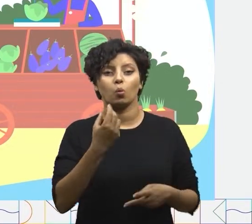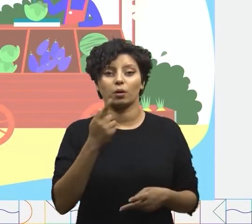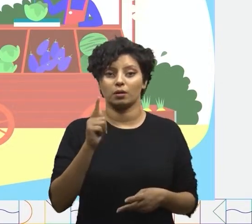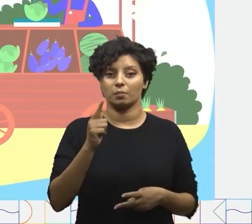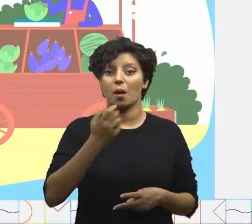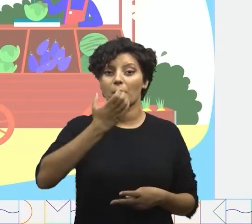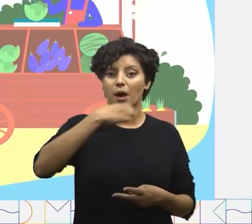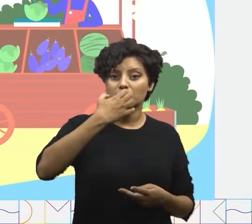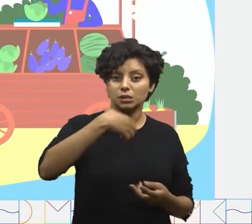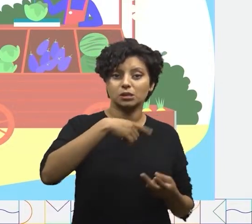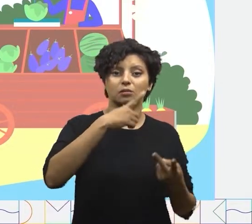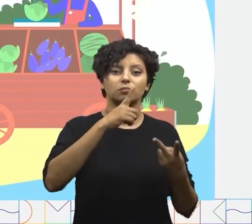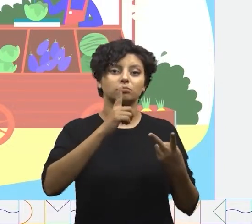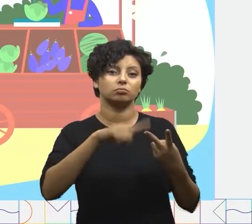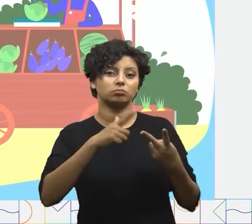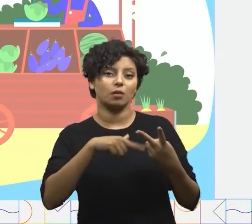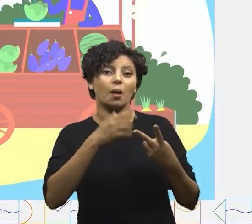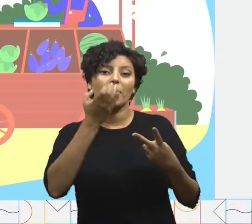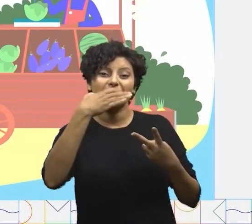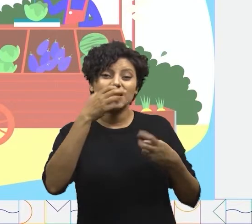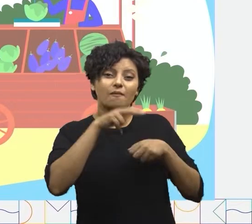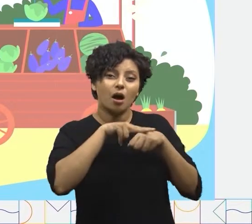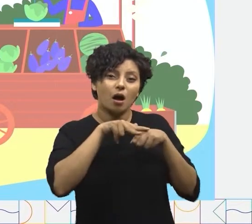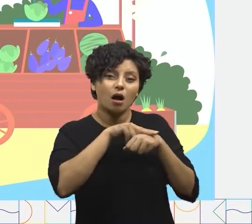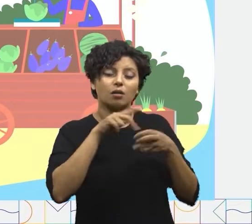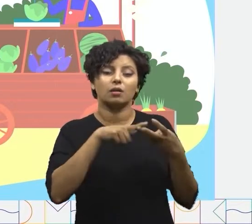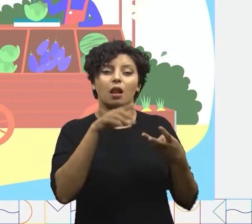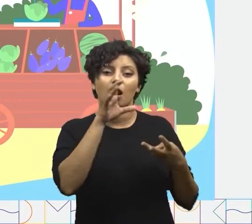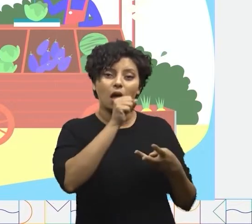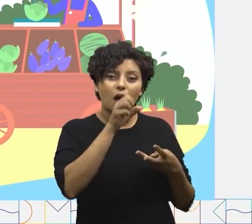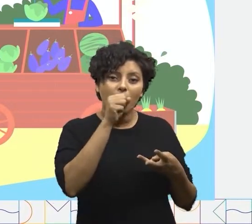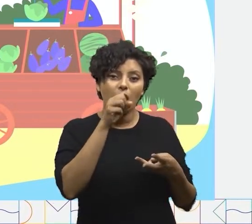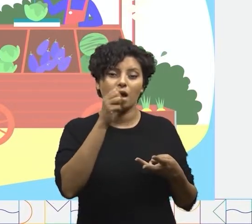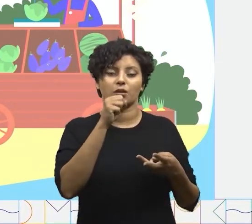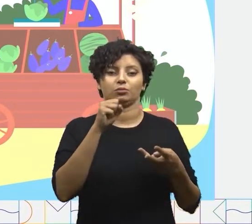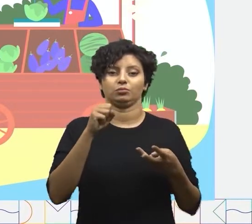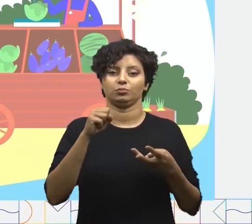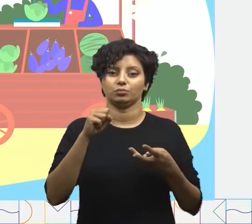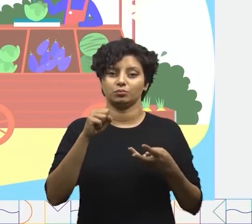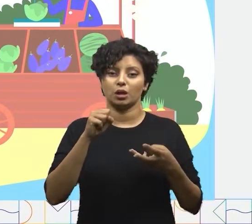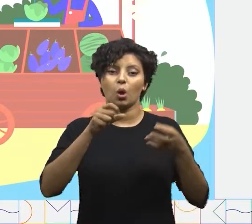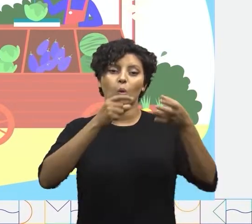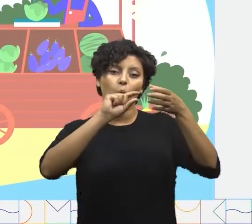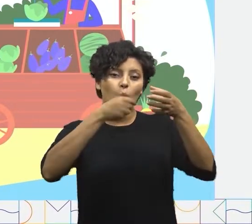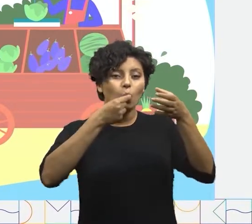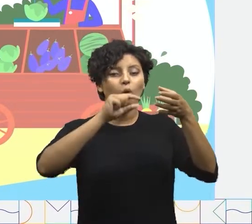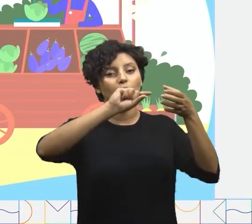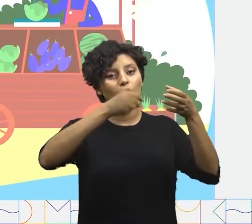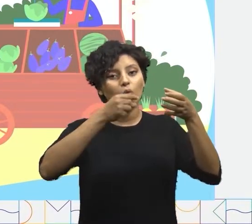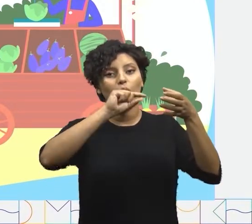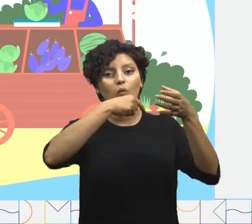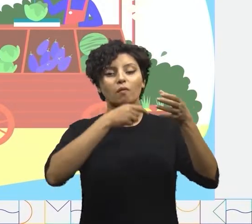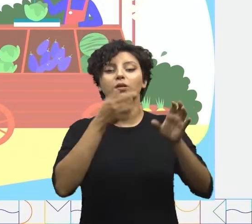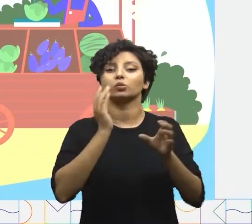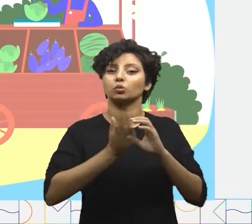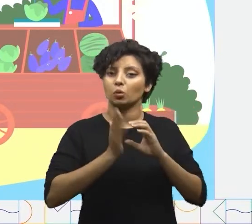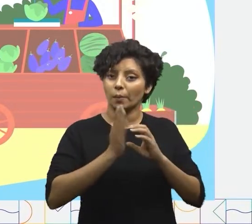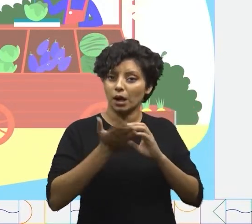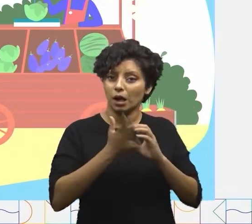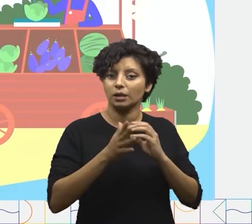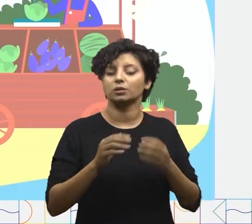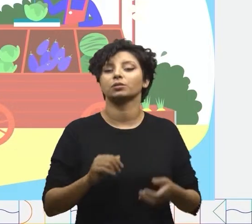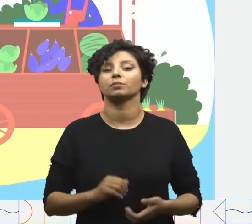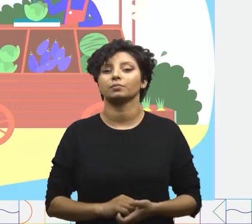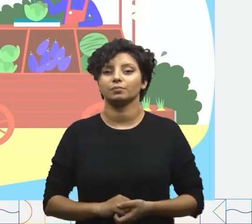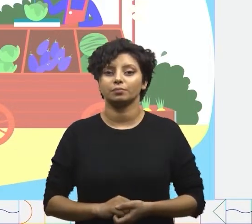comprar maçã, podemos comprar maçã verde, laranja, uva, podemos comprar